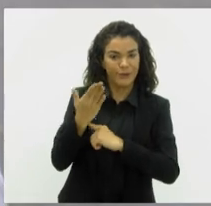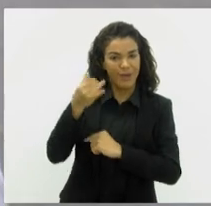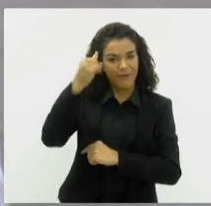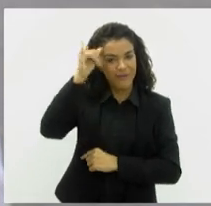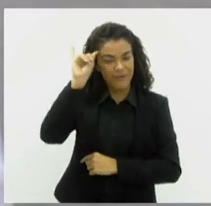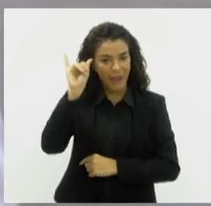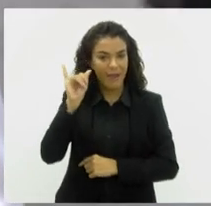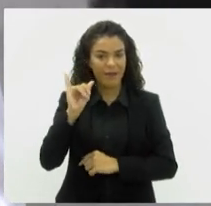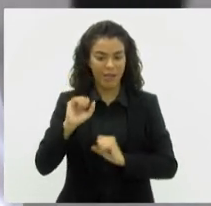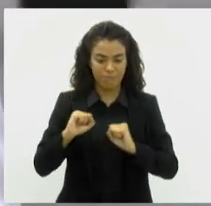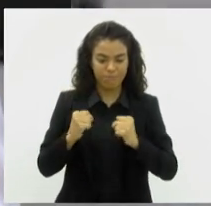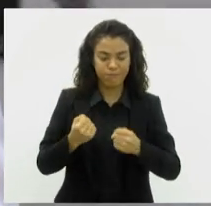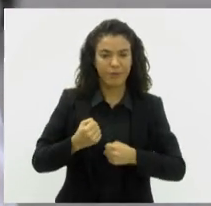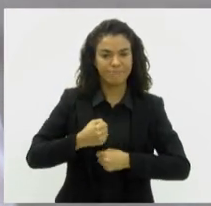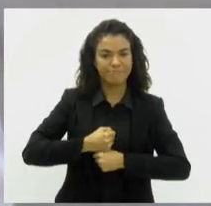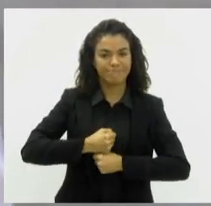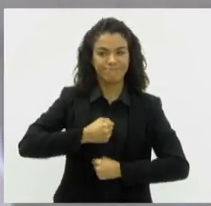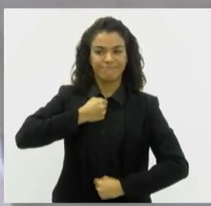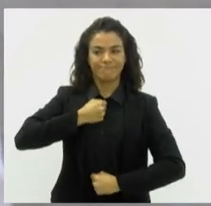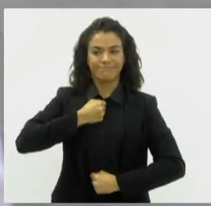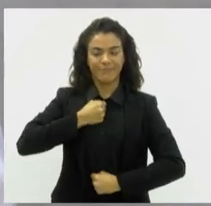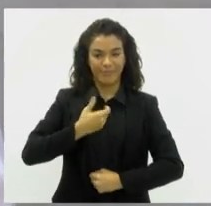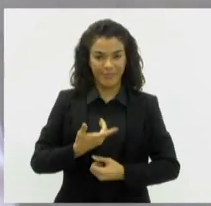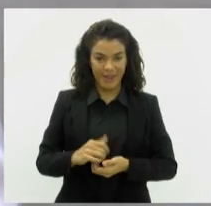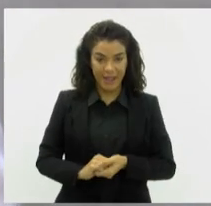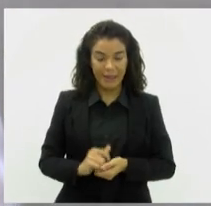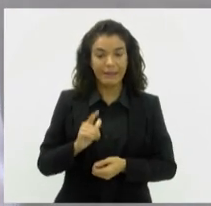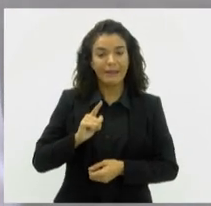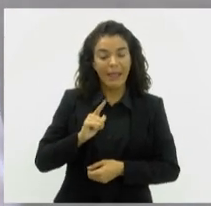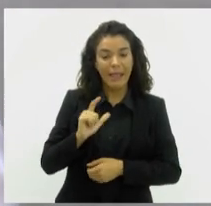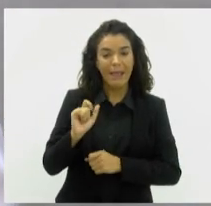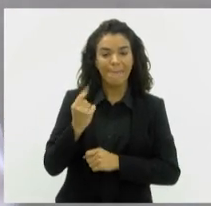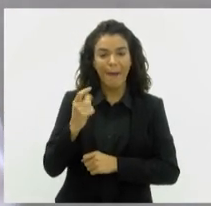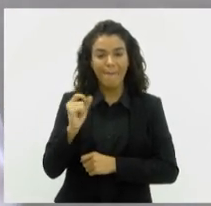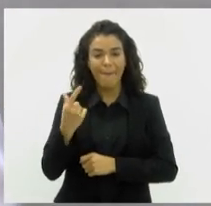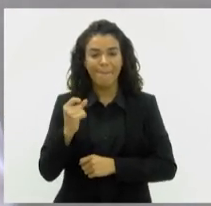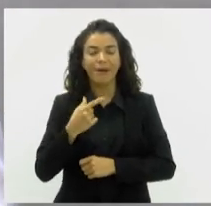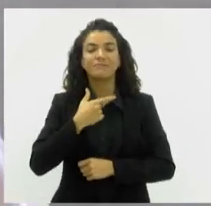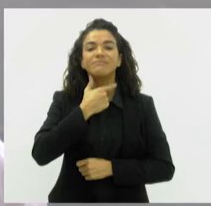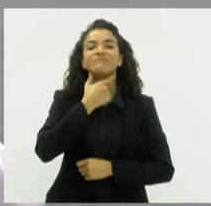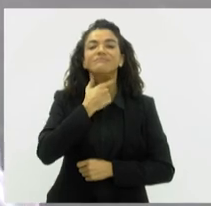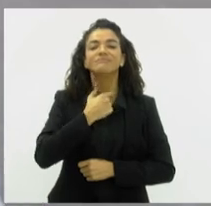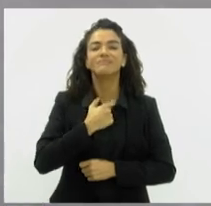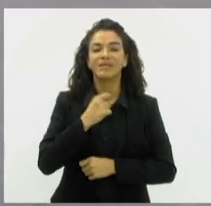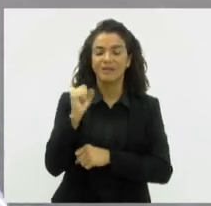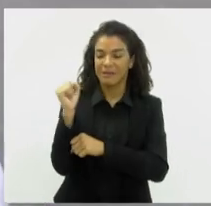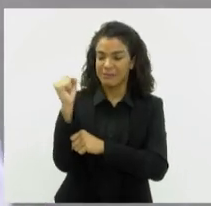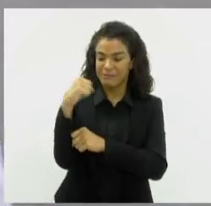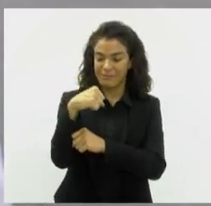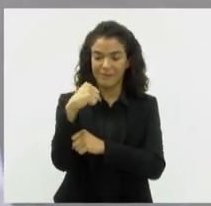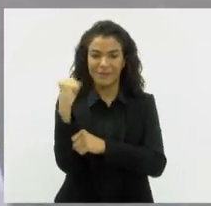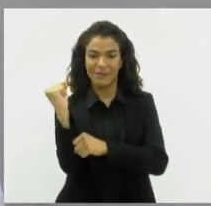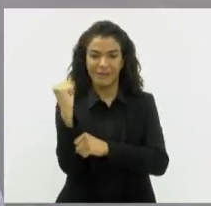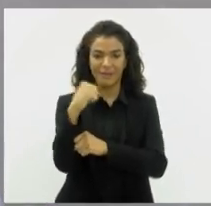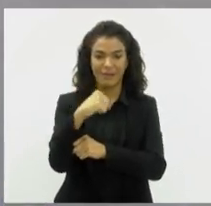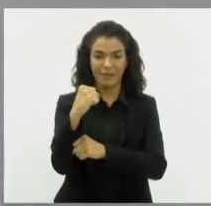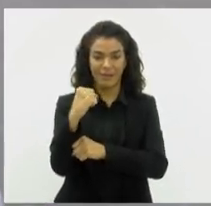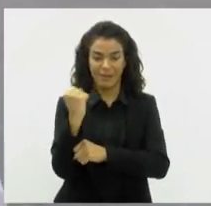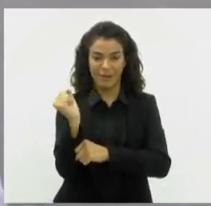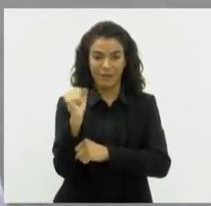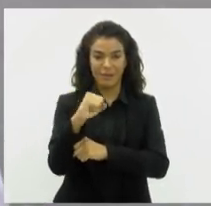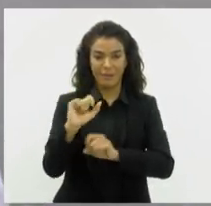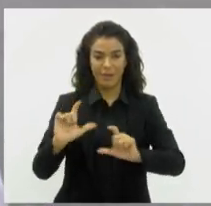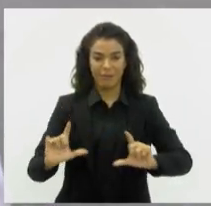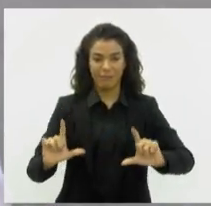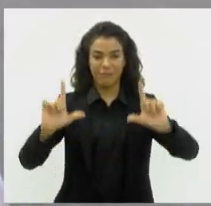que é o reforço muscular. Então, com isso, você tem um aumento de lesões cervicais, por má postura da altura do teclado, do monitor,